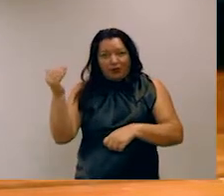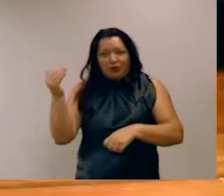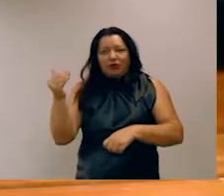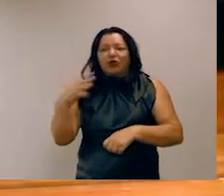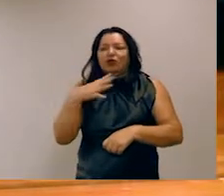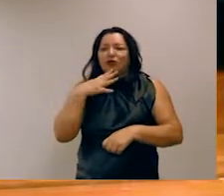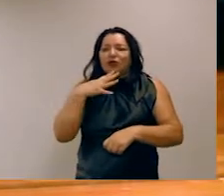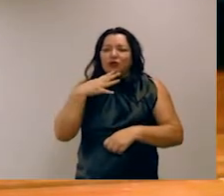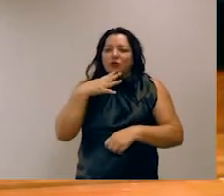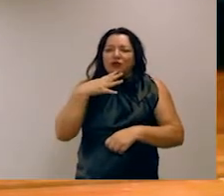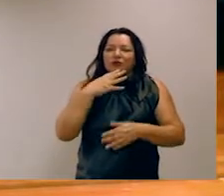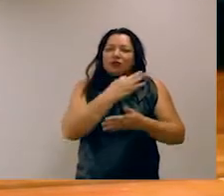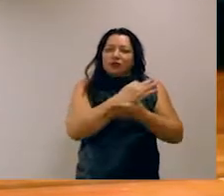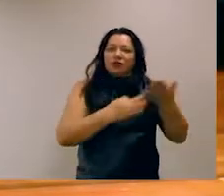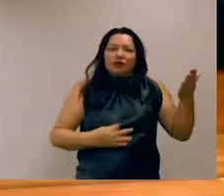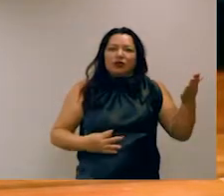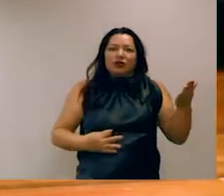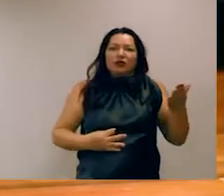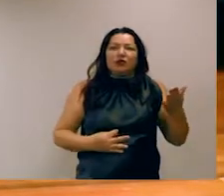múltiplas tarefas chama-se GLUE.